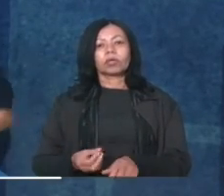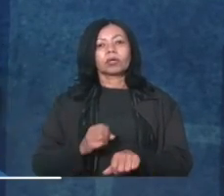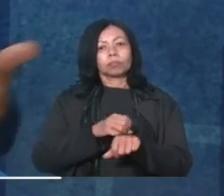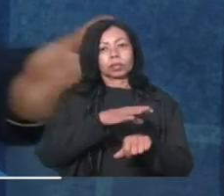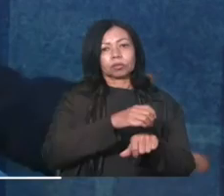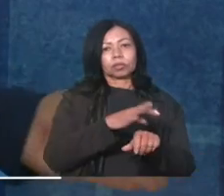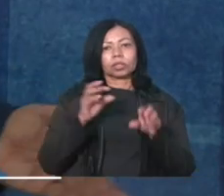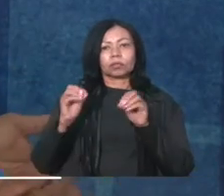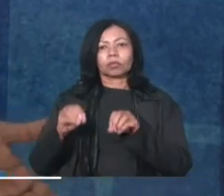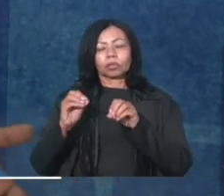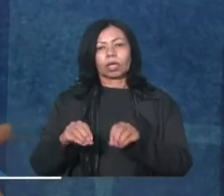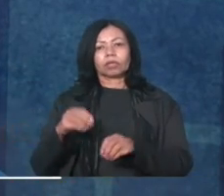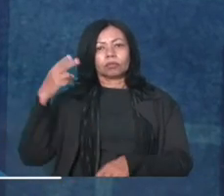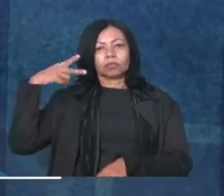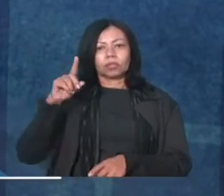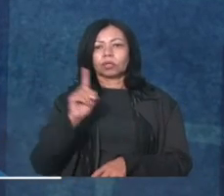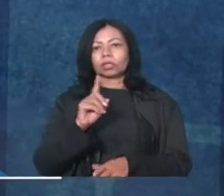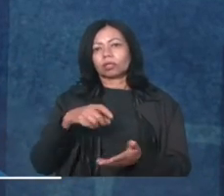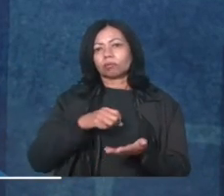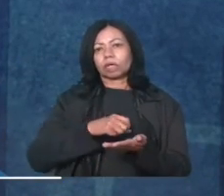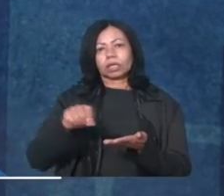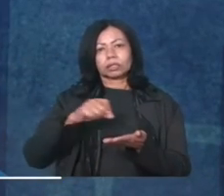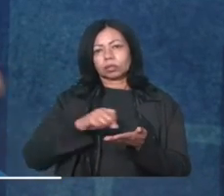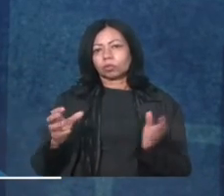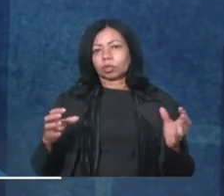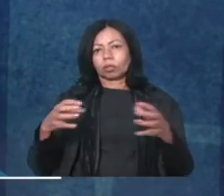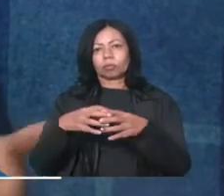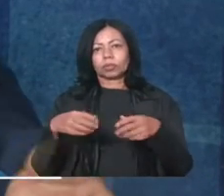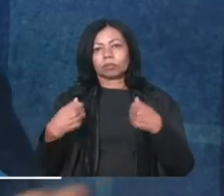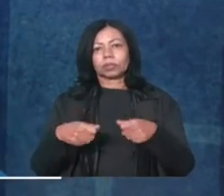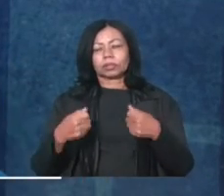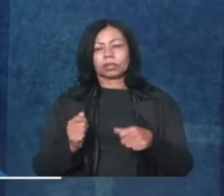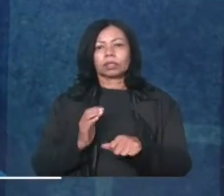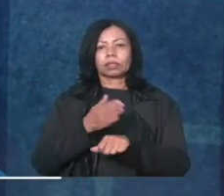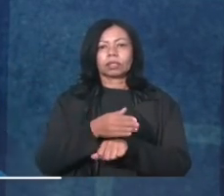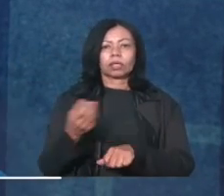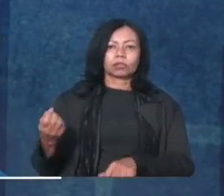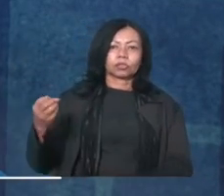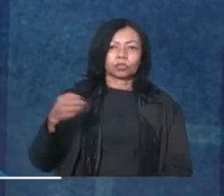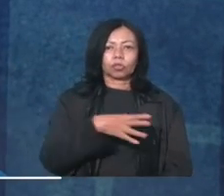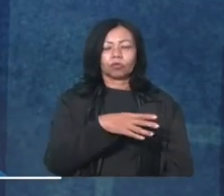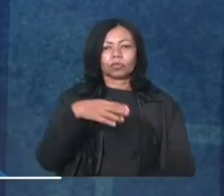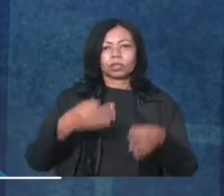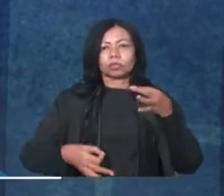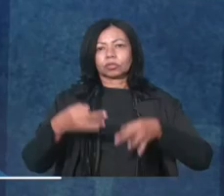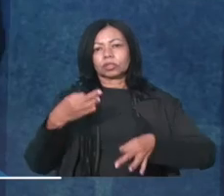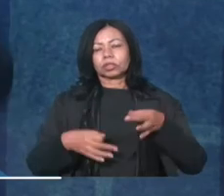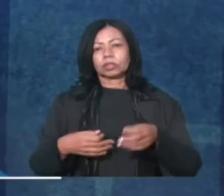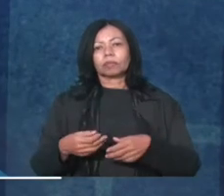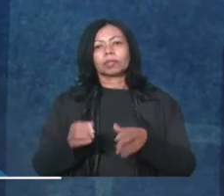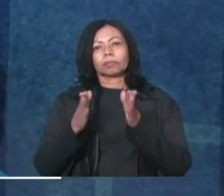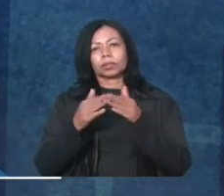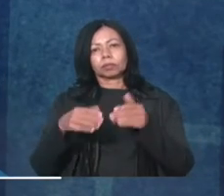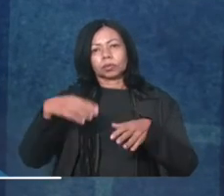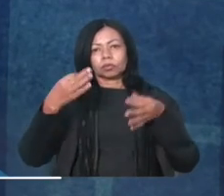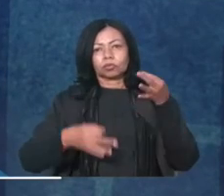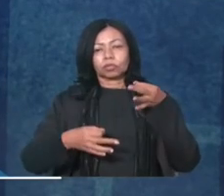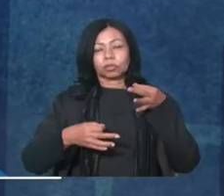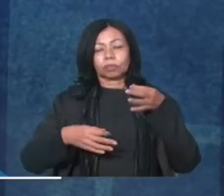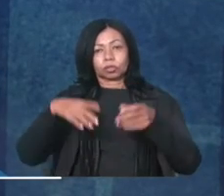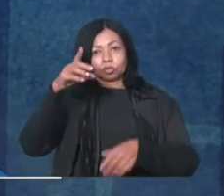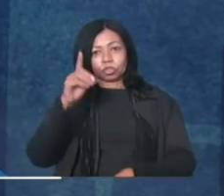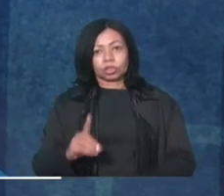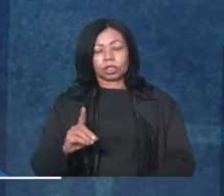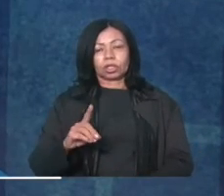um vereador que nem assinou a comissão. Então, eu tive que entrar mais uma vez na Justiça para me fazer o meu direito, minha prerrogativa de vereador,